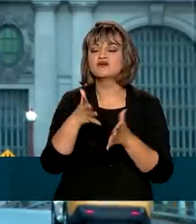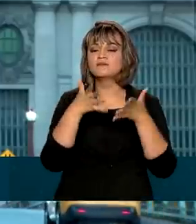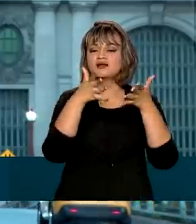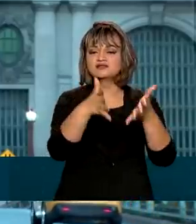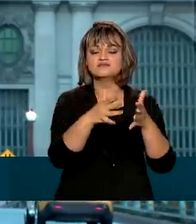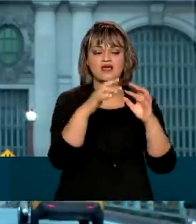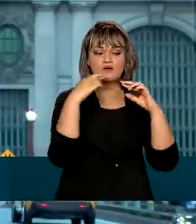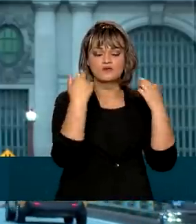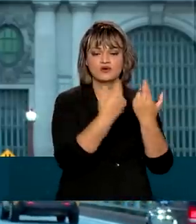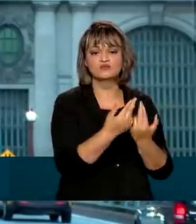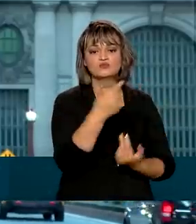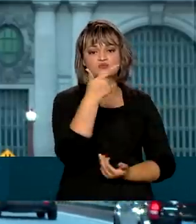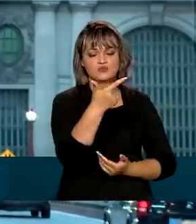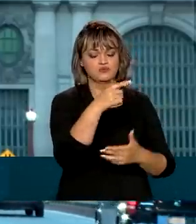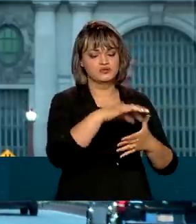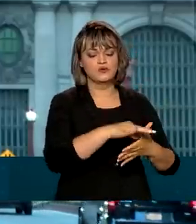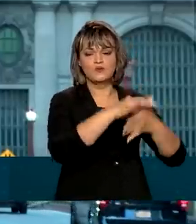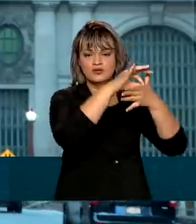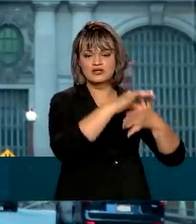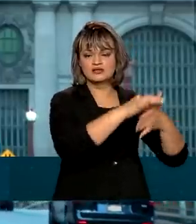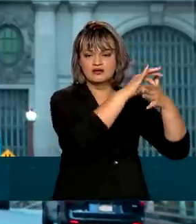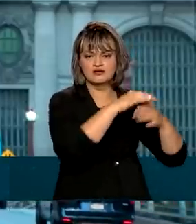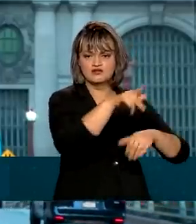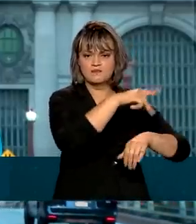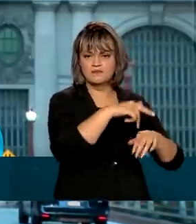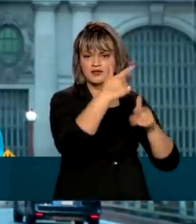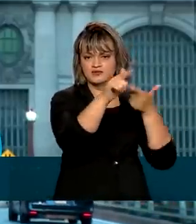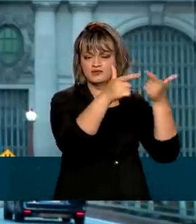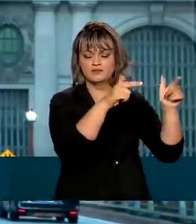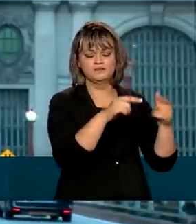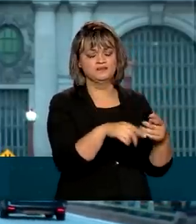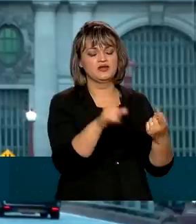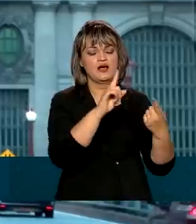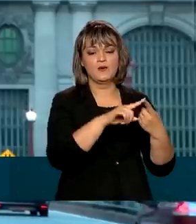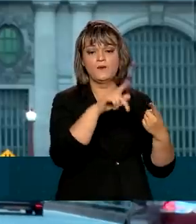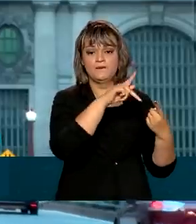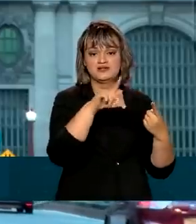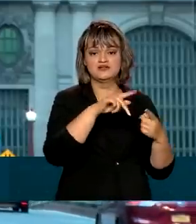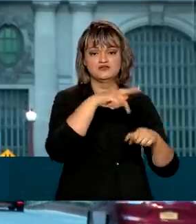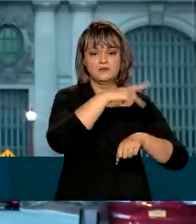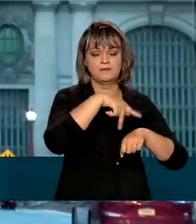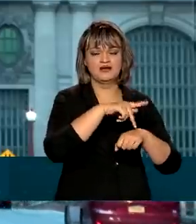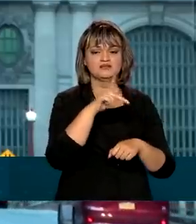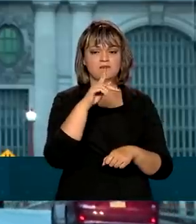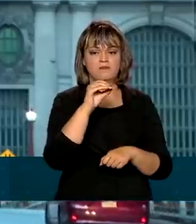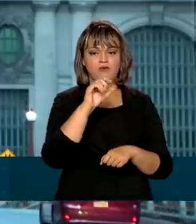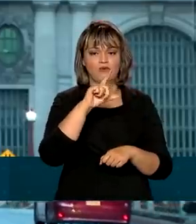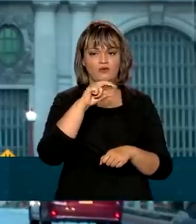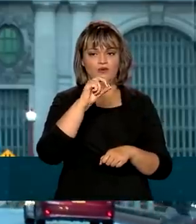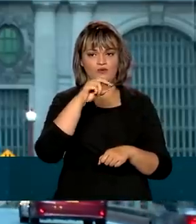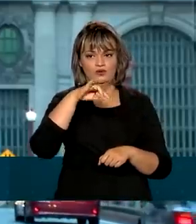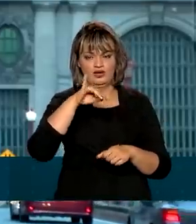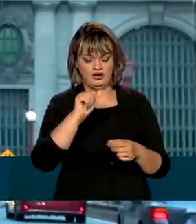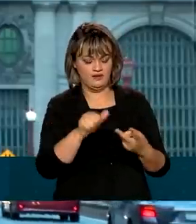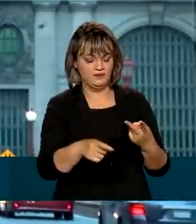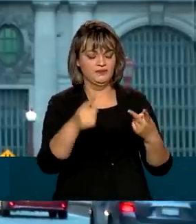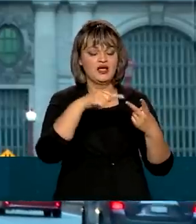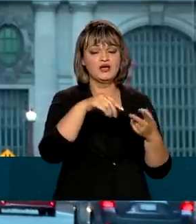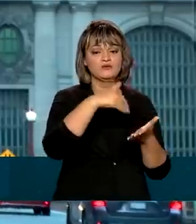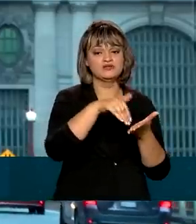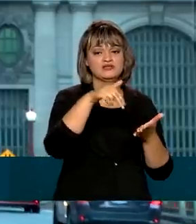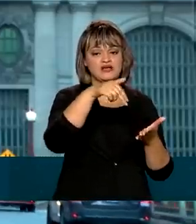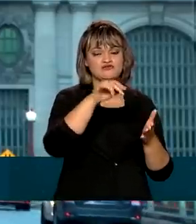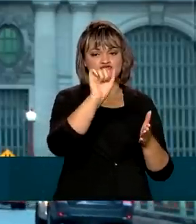duas reuniões com líderes internacionais. Uma com o presidente da Polônia, Andrei Duda, e outra com o secretário